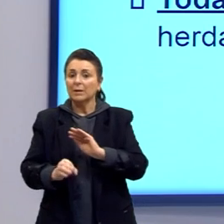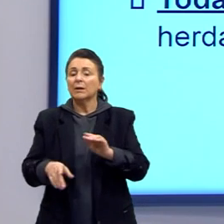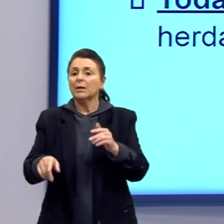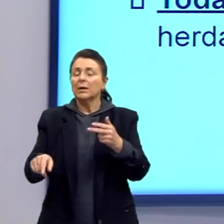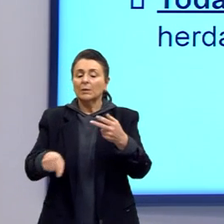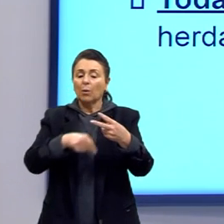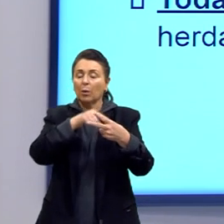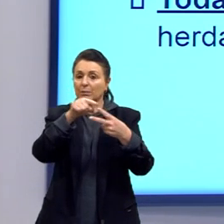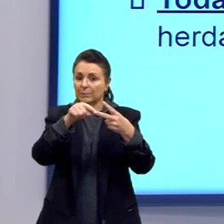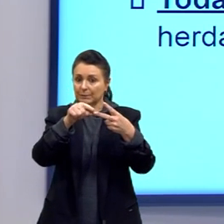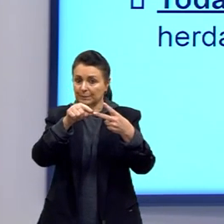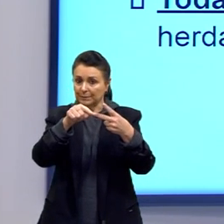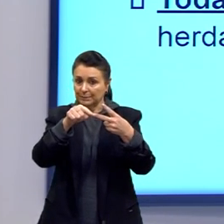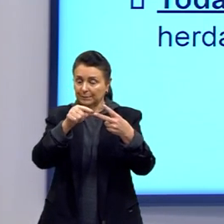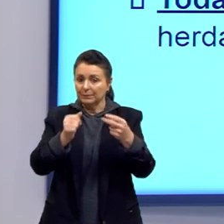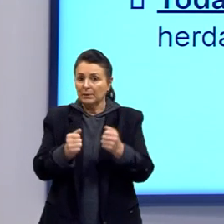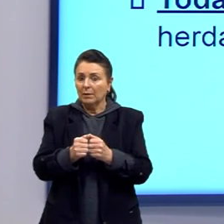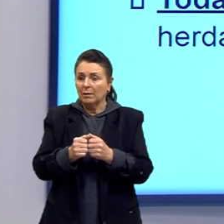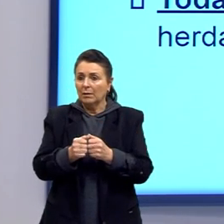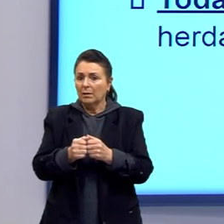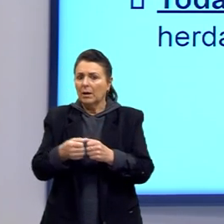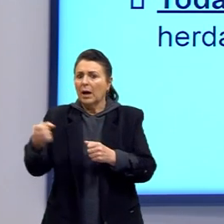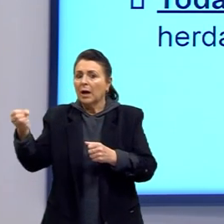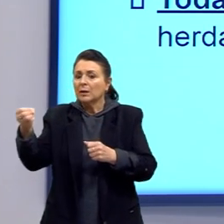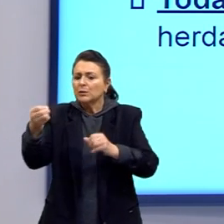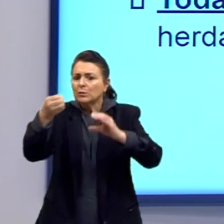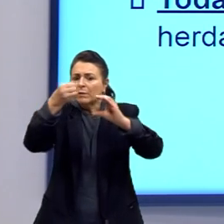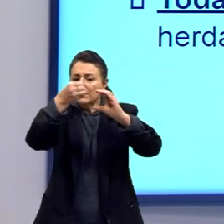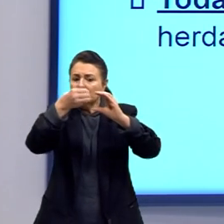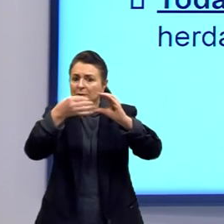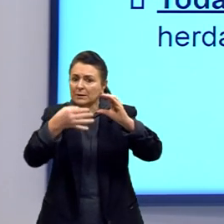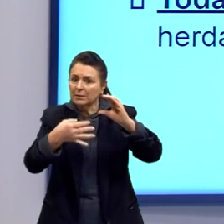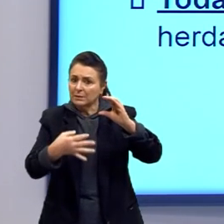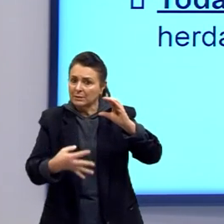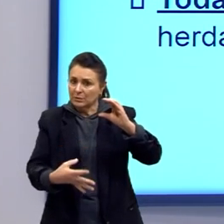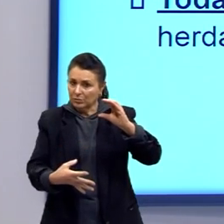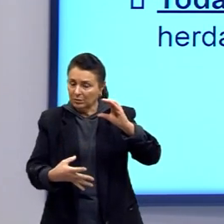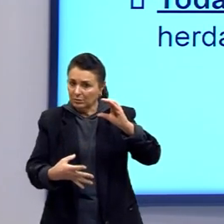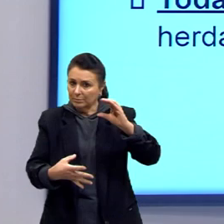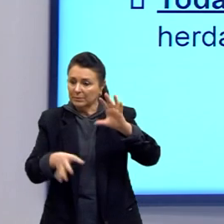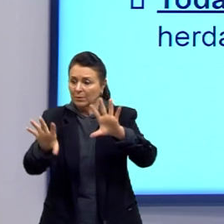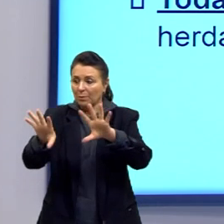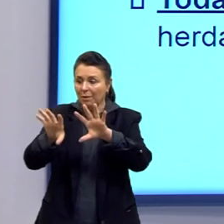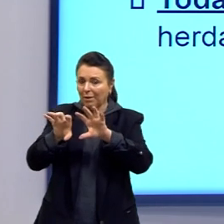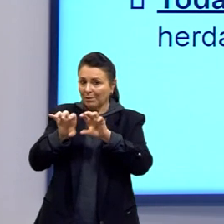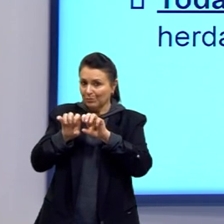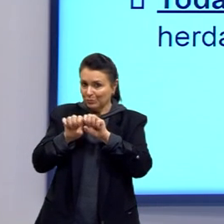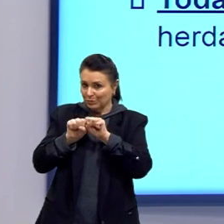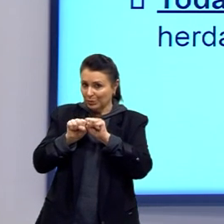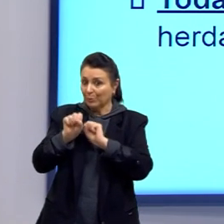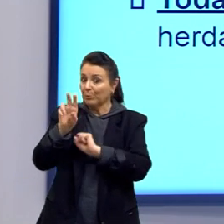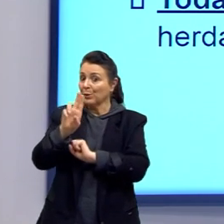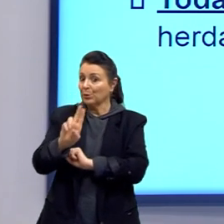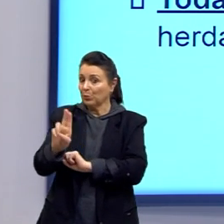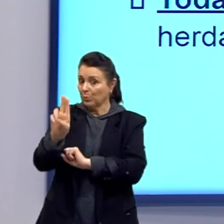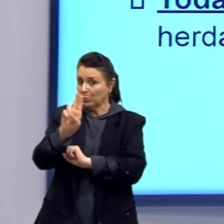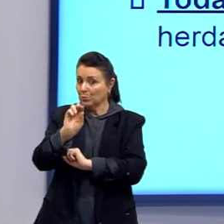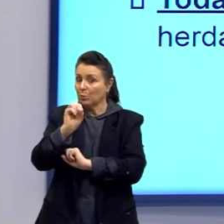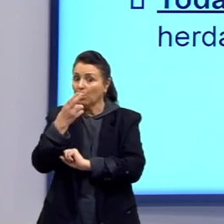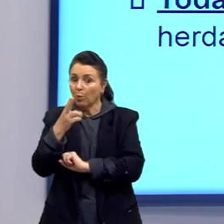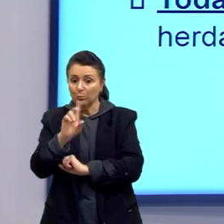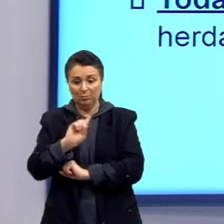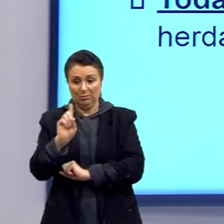tópico aqui. As novas características são adquiridas pelo uso ou